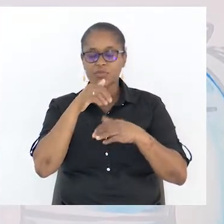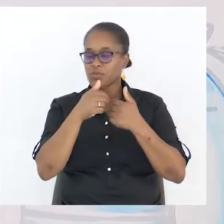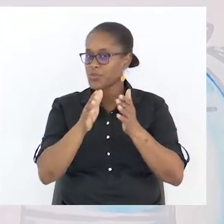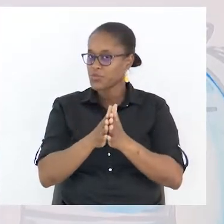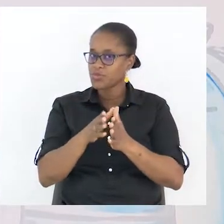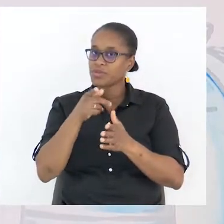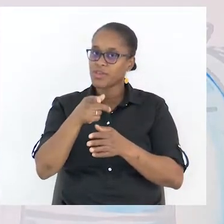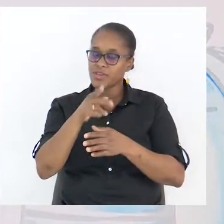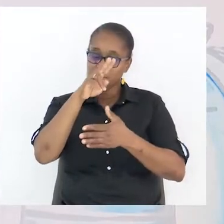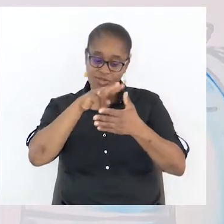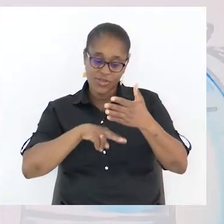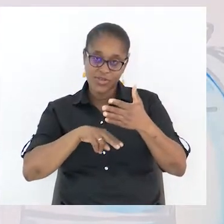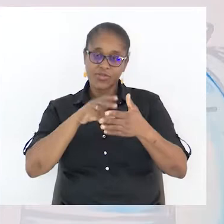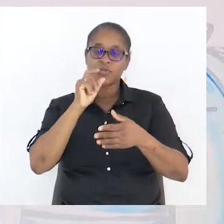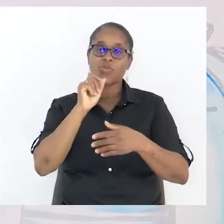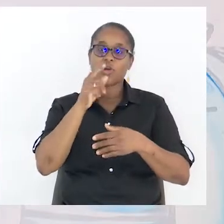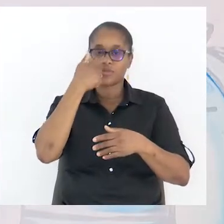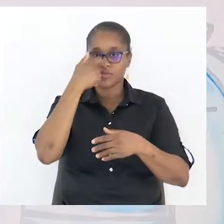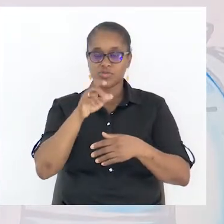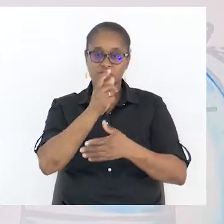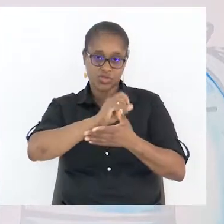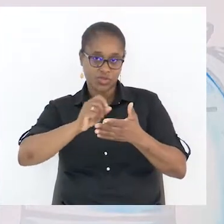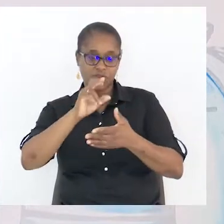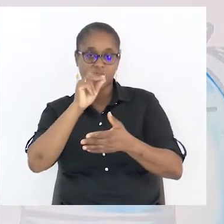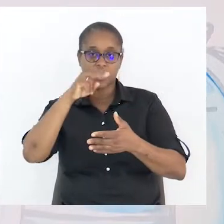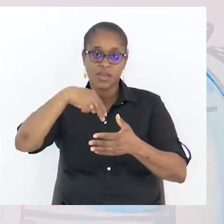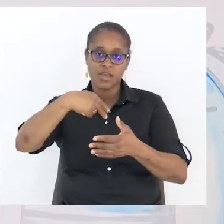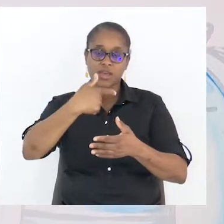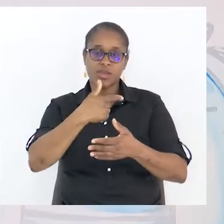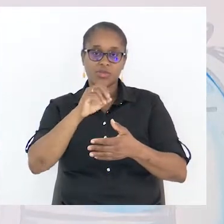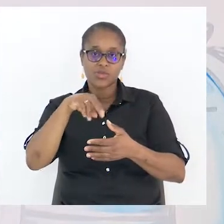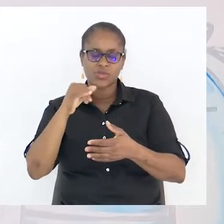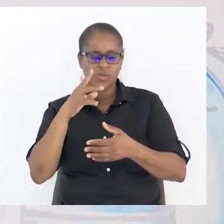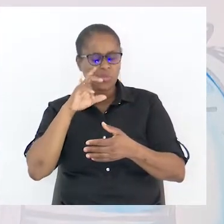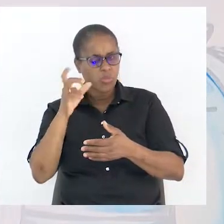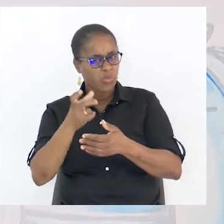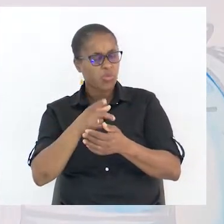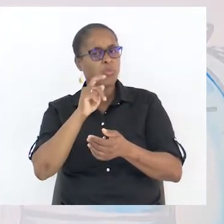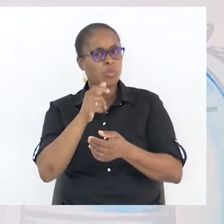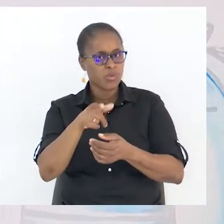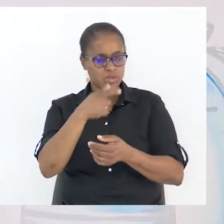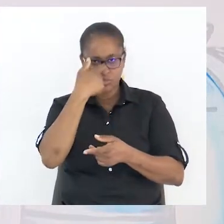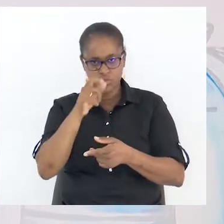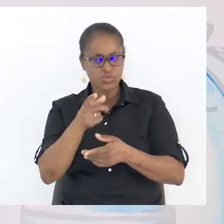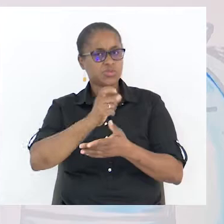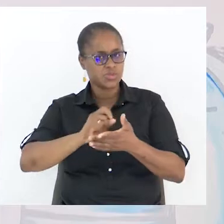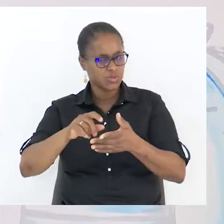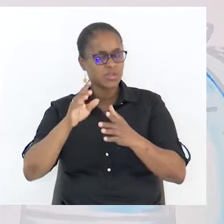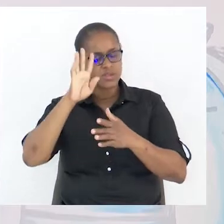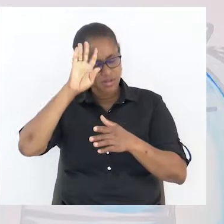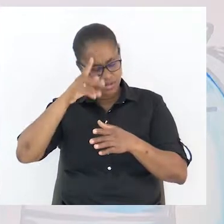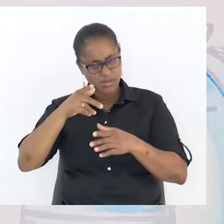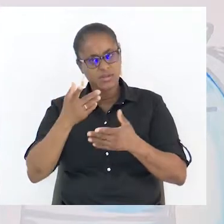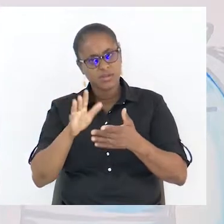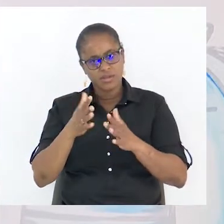António Gramsci. Procura um pouco sobre esse escritor. Tenta saber que estilo de